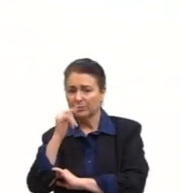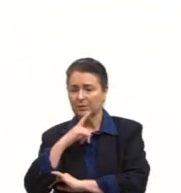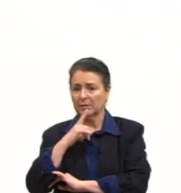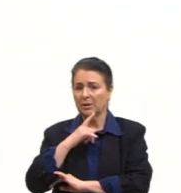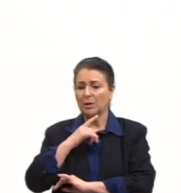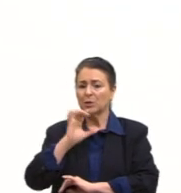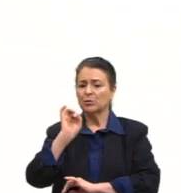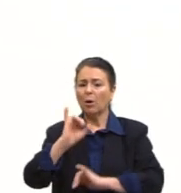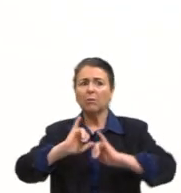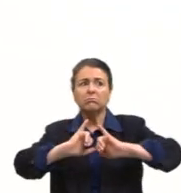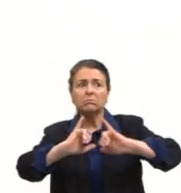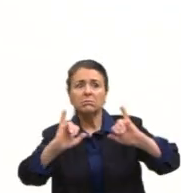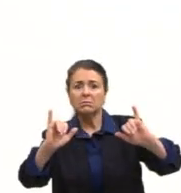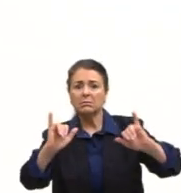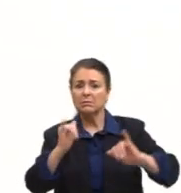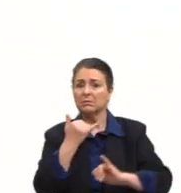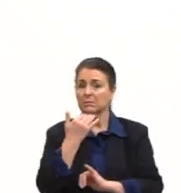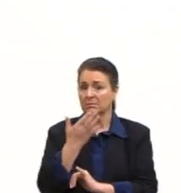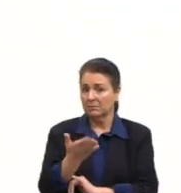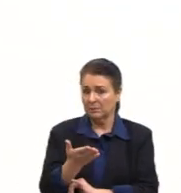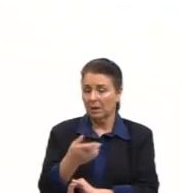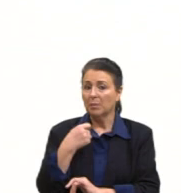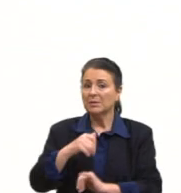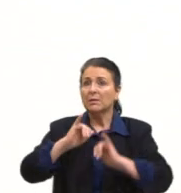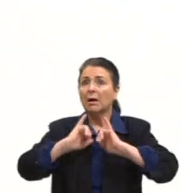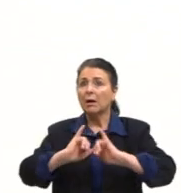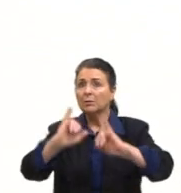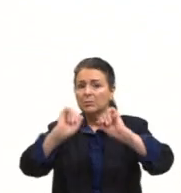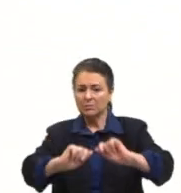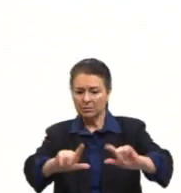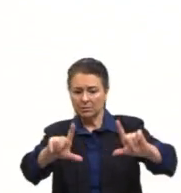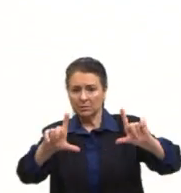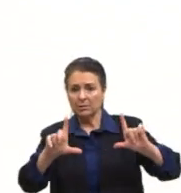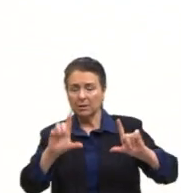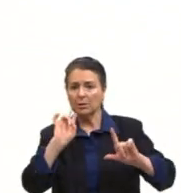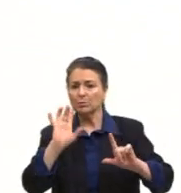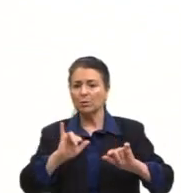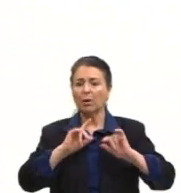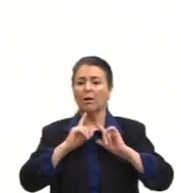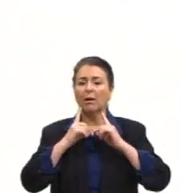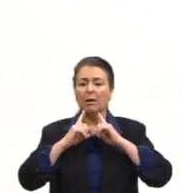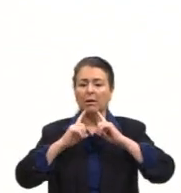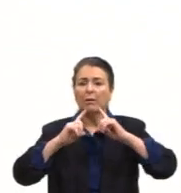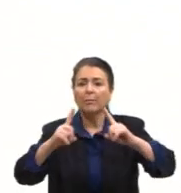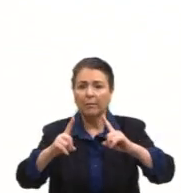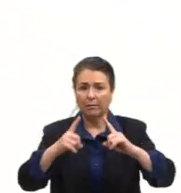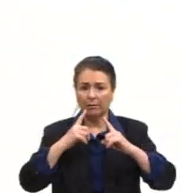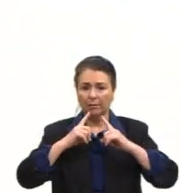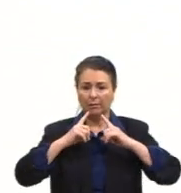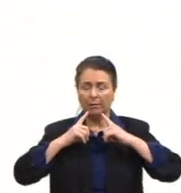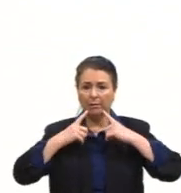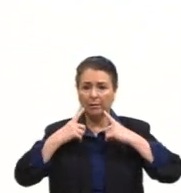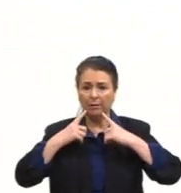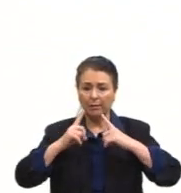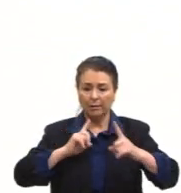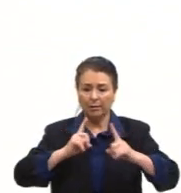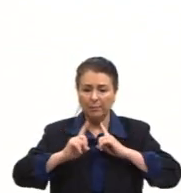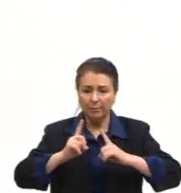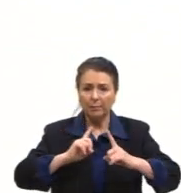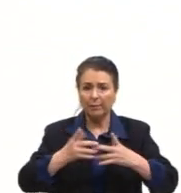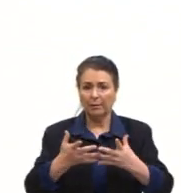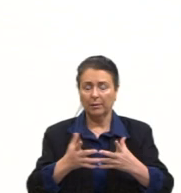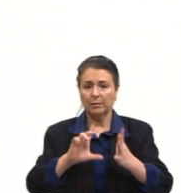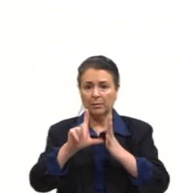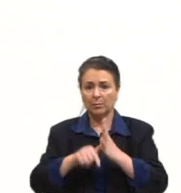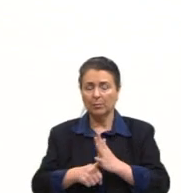complicadas. Nós precisamos também do anúncio, e não somente da denúncia. E me parece que a pós-modernidade fica muito no